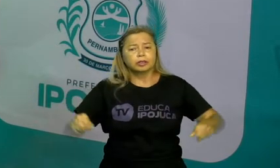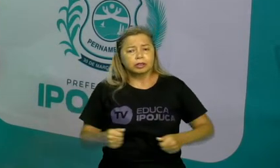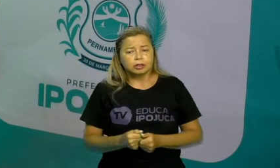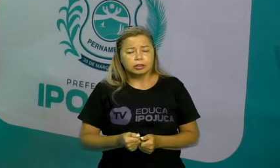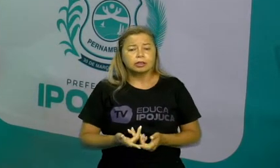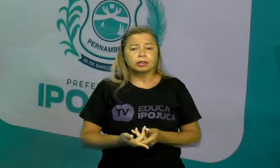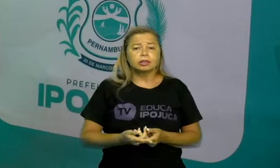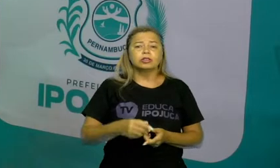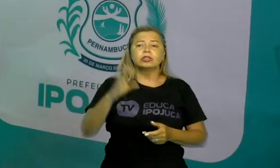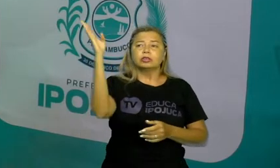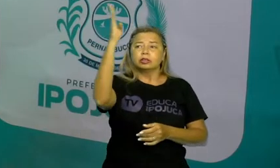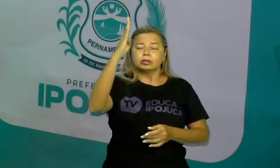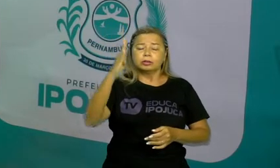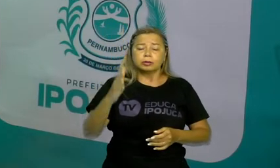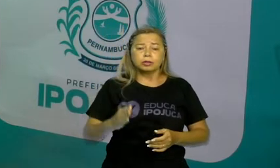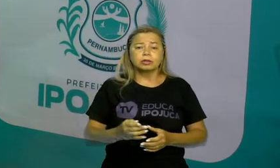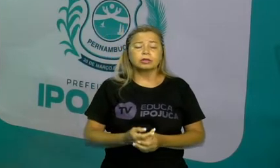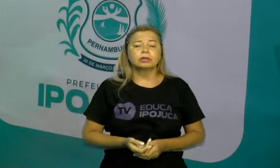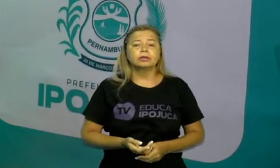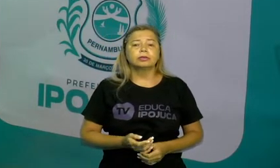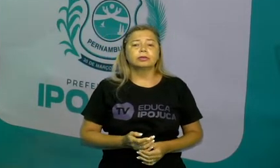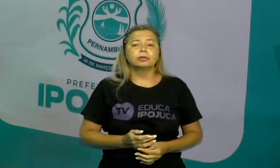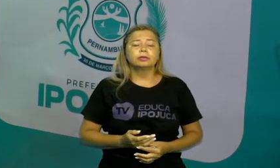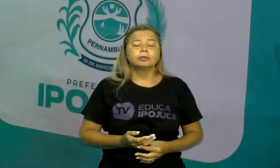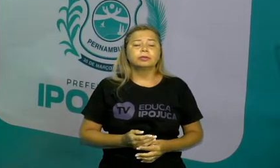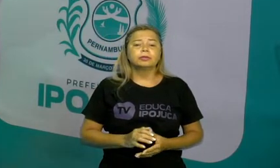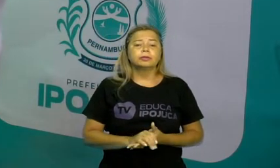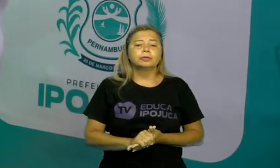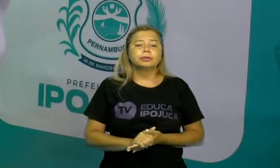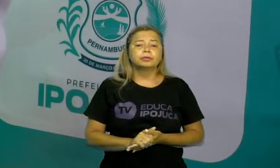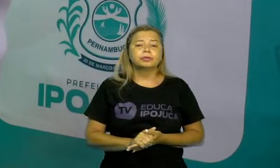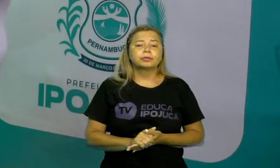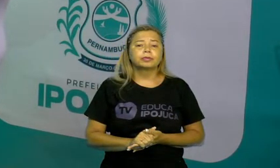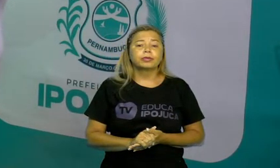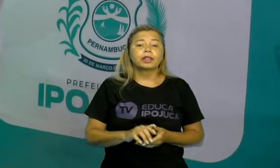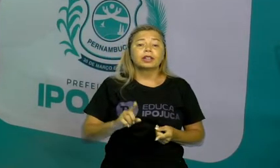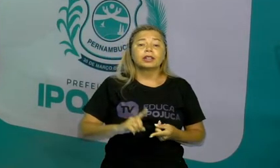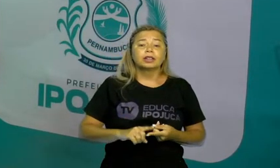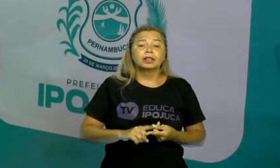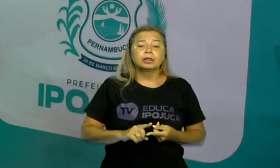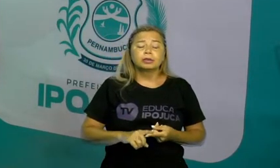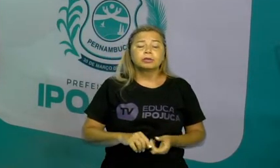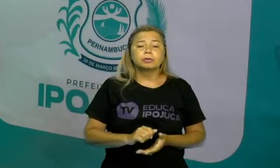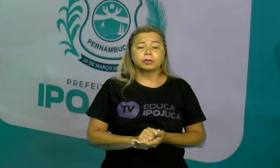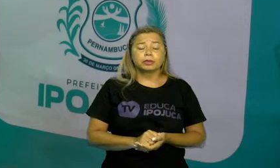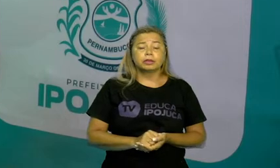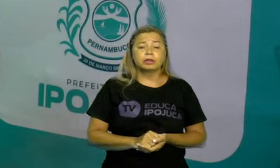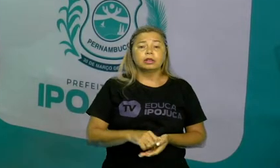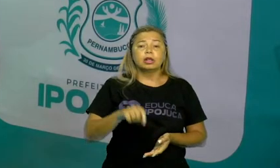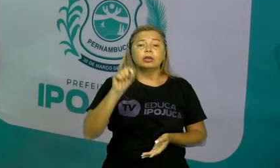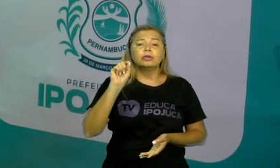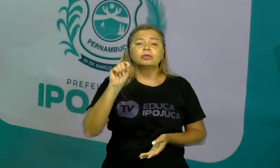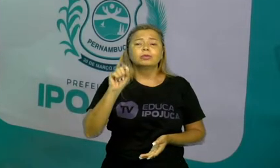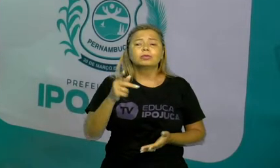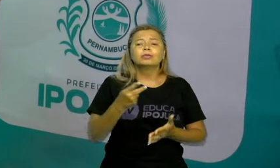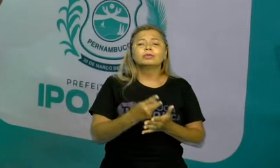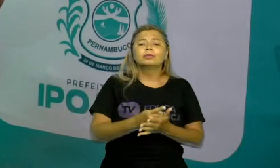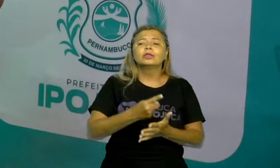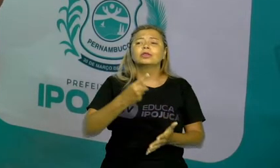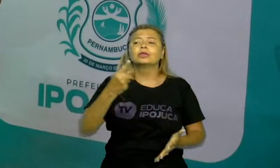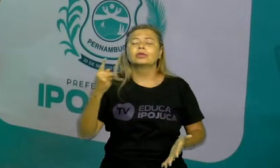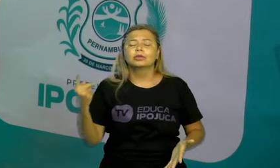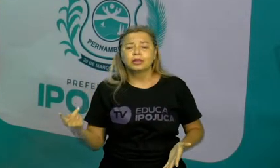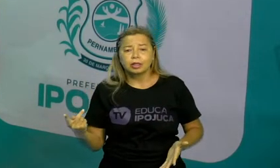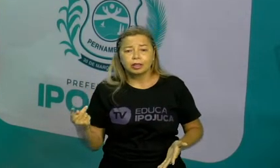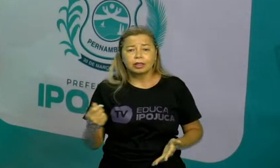clima, além desses três. e a consequência, uma das maiores que a gente tem, é a questão dos